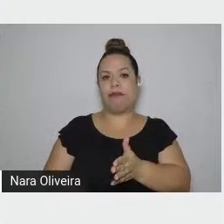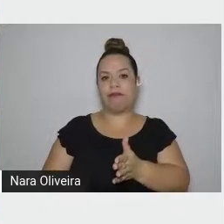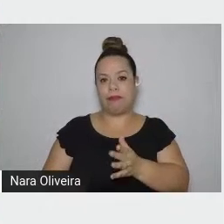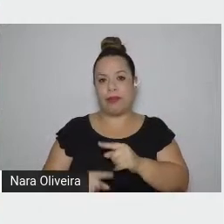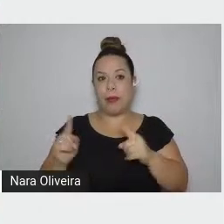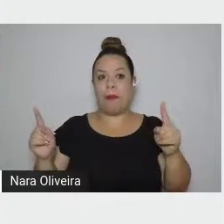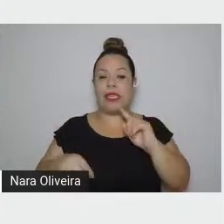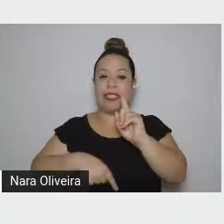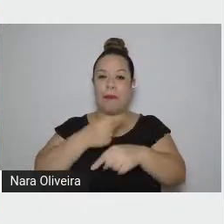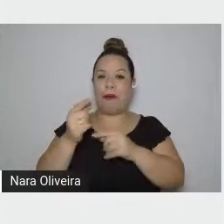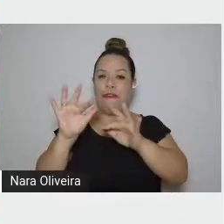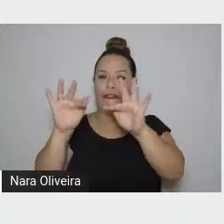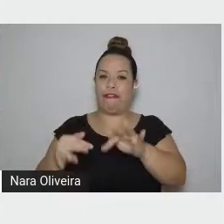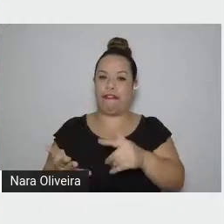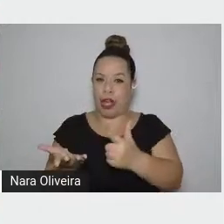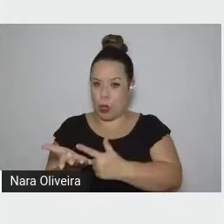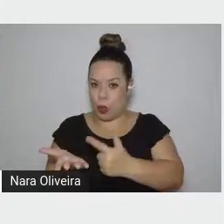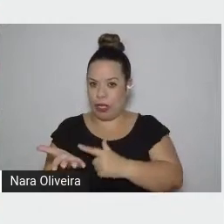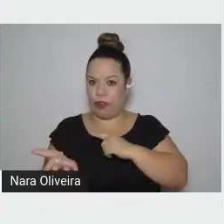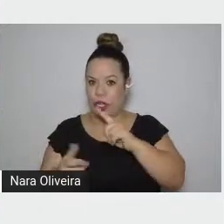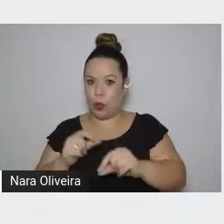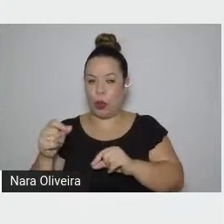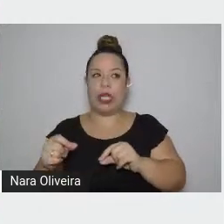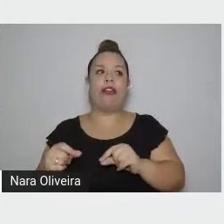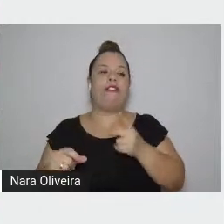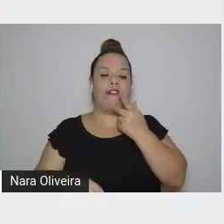do livro, nós temos uma menção